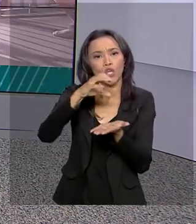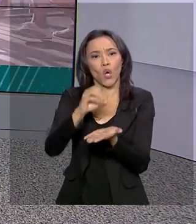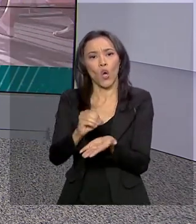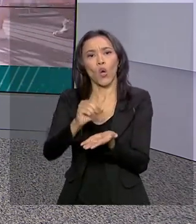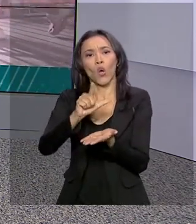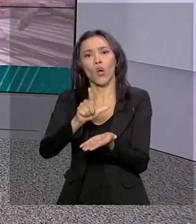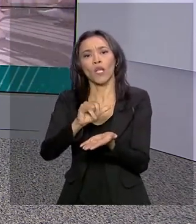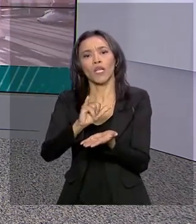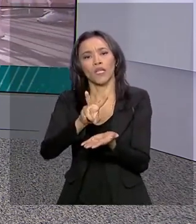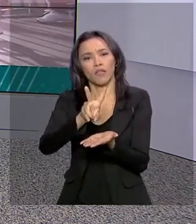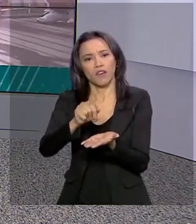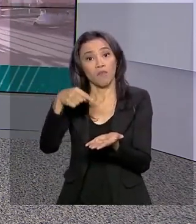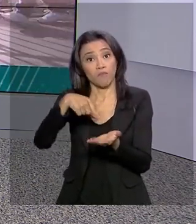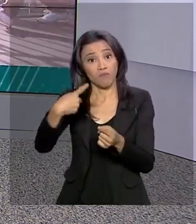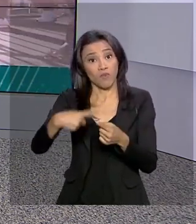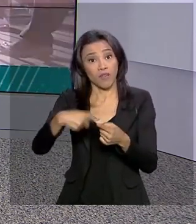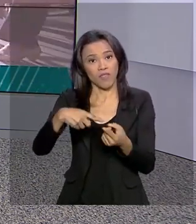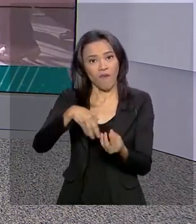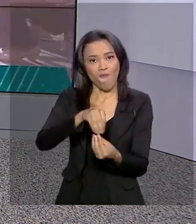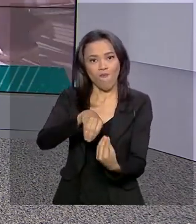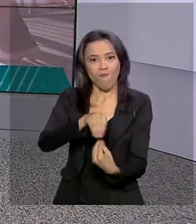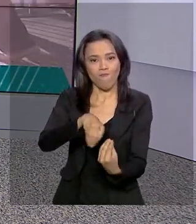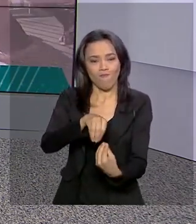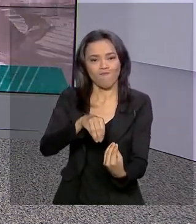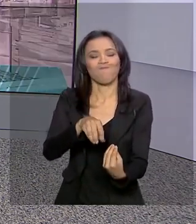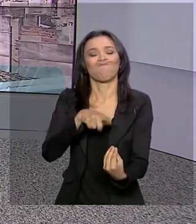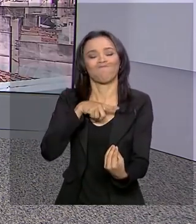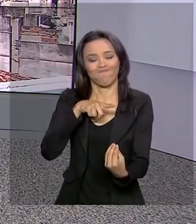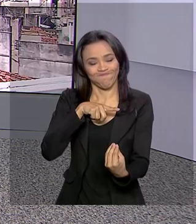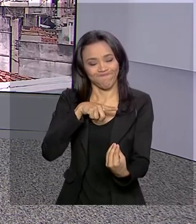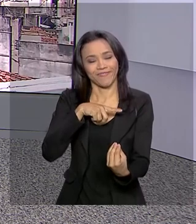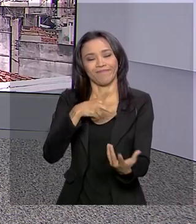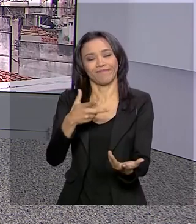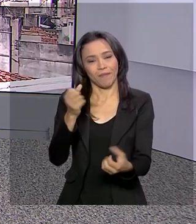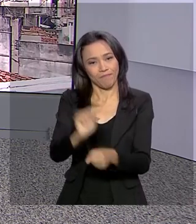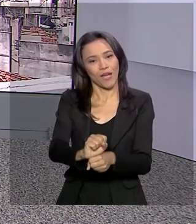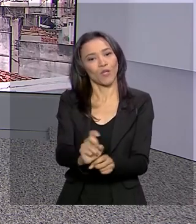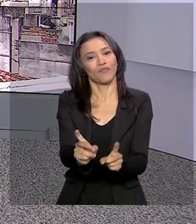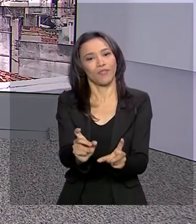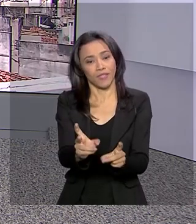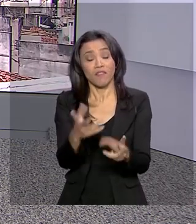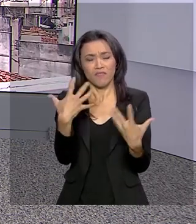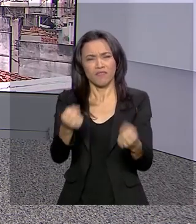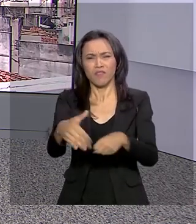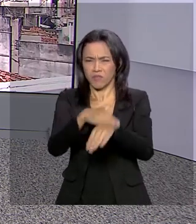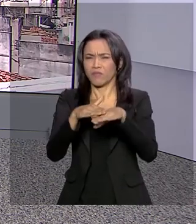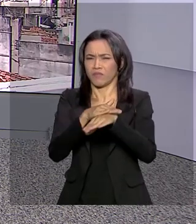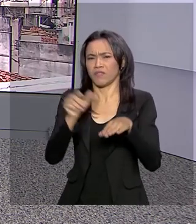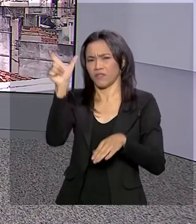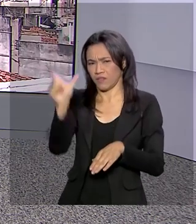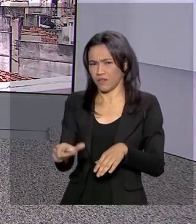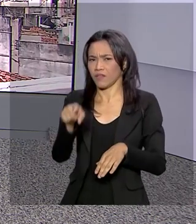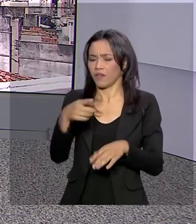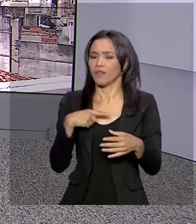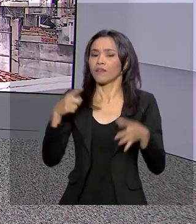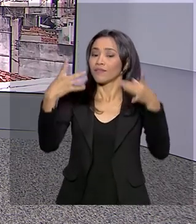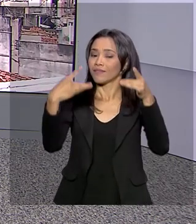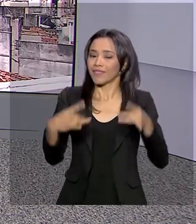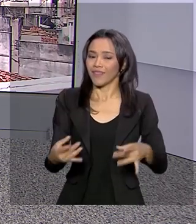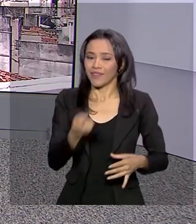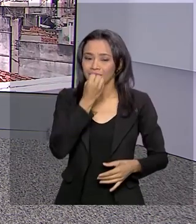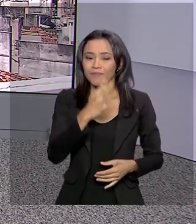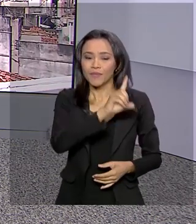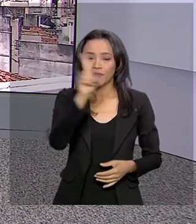sido adulteradas. Vamos ao vivo ao Rio de Janeiro conversar com o repórter Tiago Pimenta, que tem os detalhes para a gente. Bom dia,